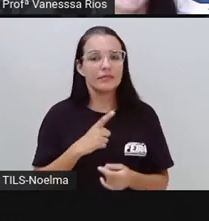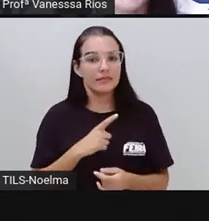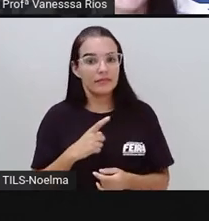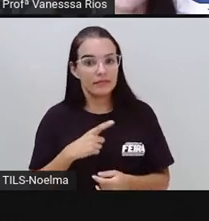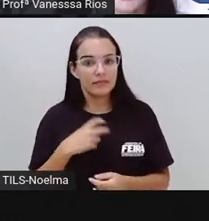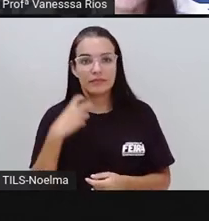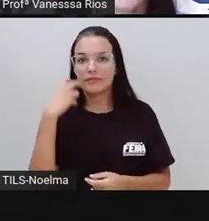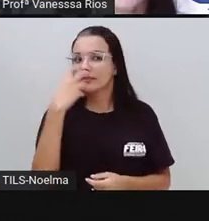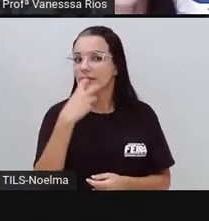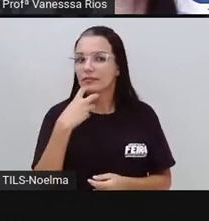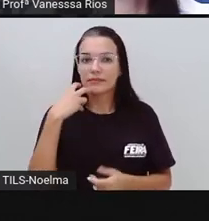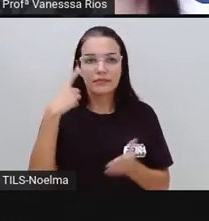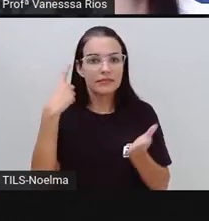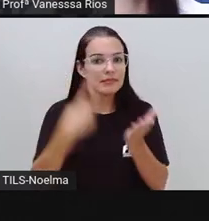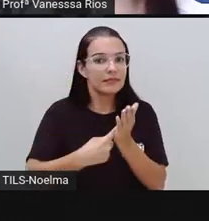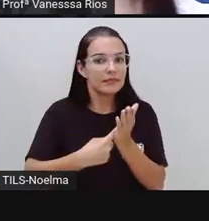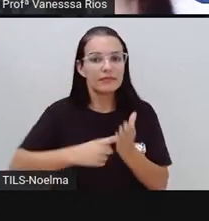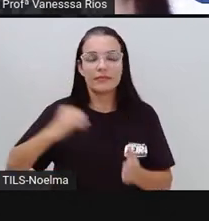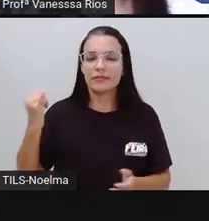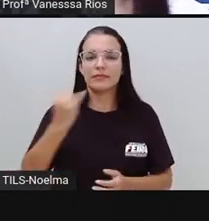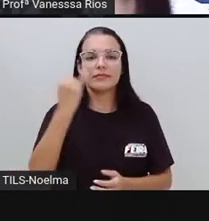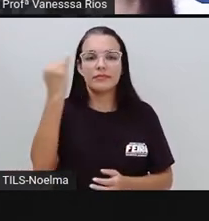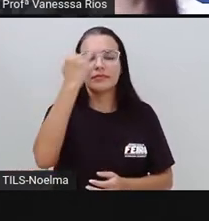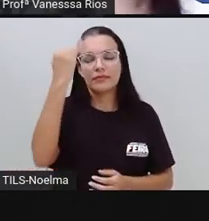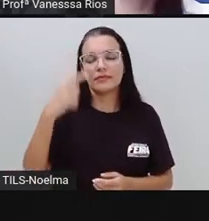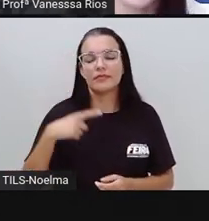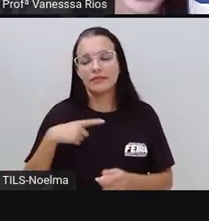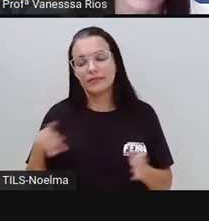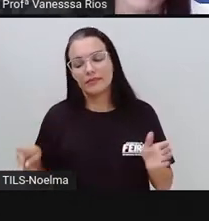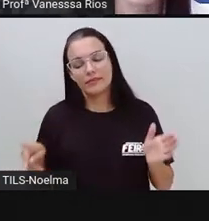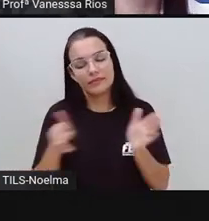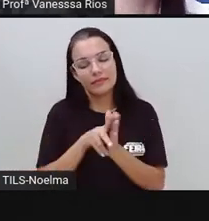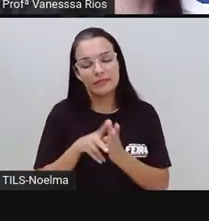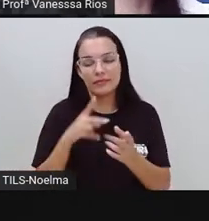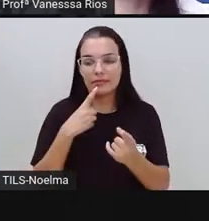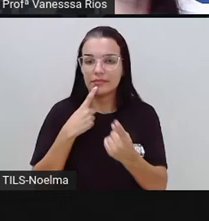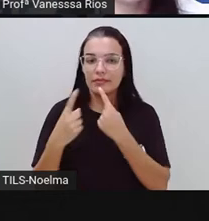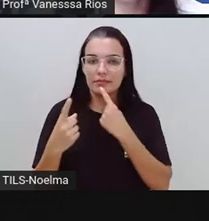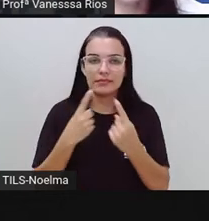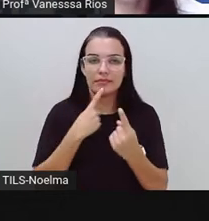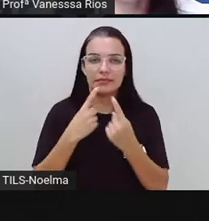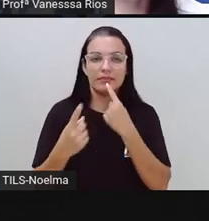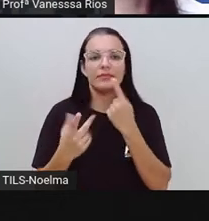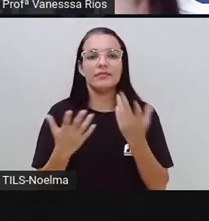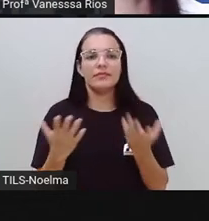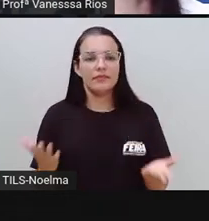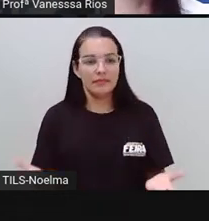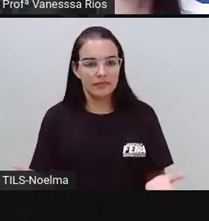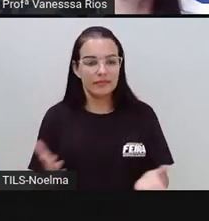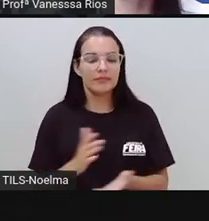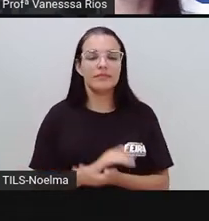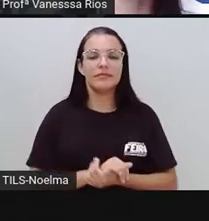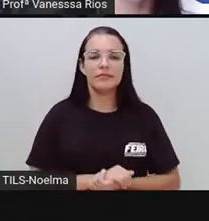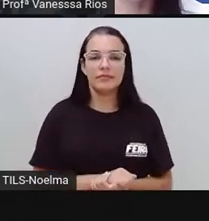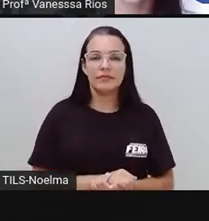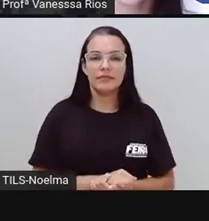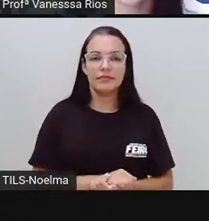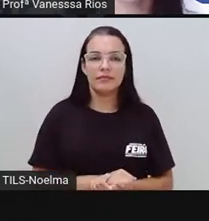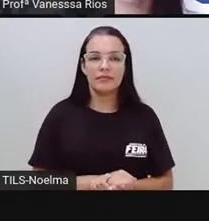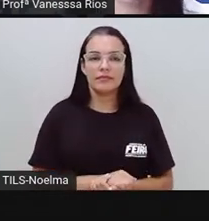como marca importante e se constitui num diálogo entre o entrevistador e o